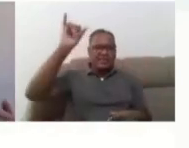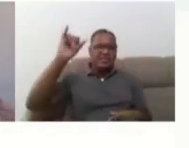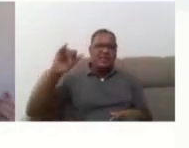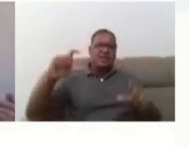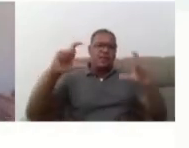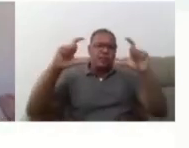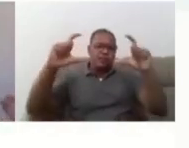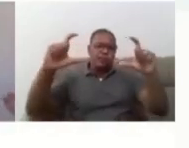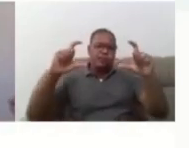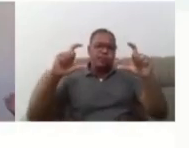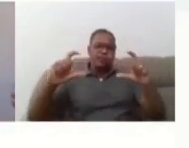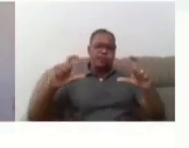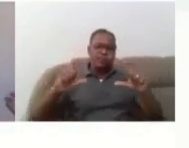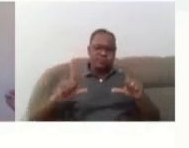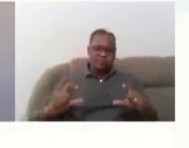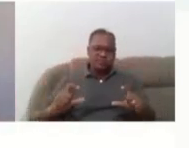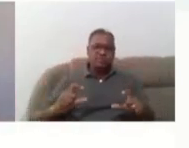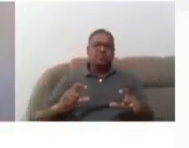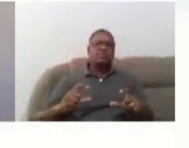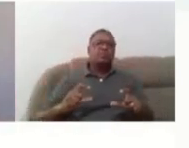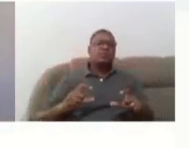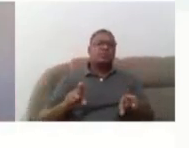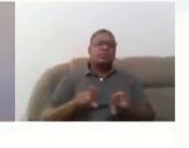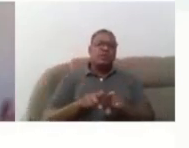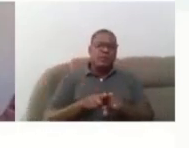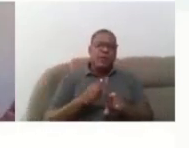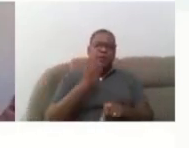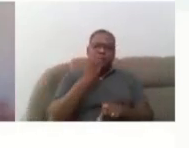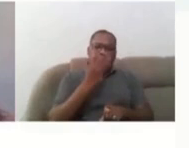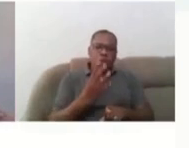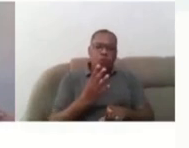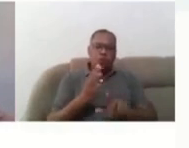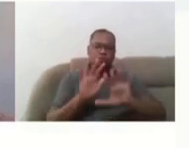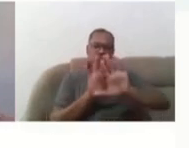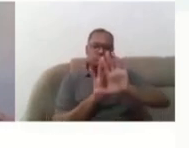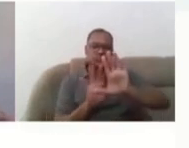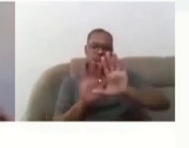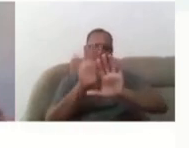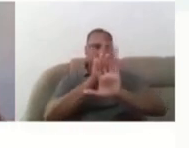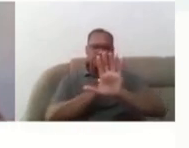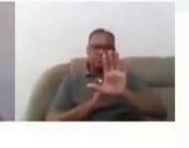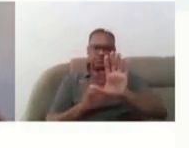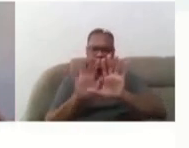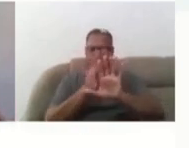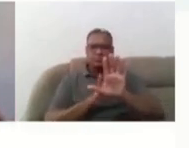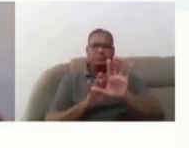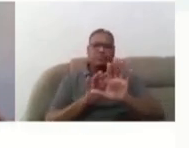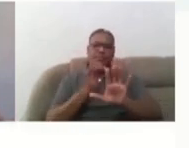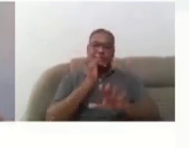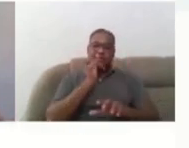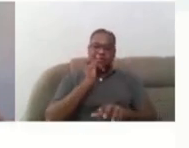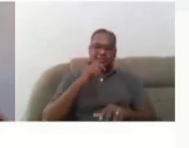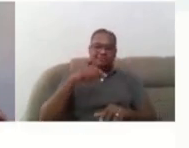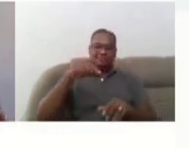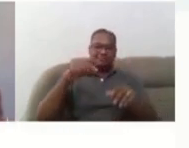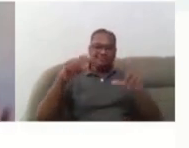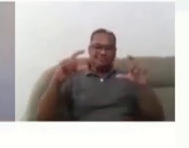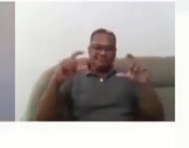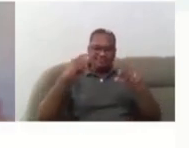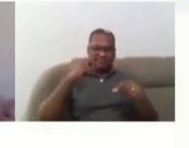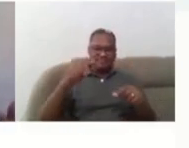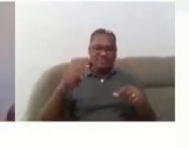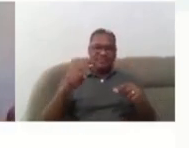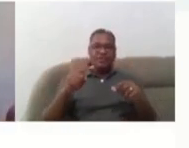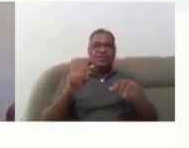longos e procurar que sempre tenha um bom contraste. Então, por exemplo, nessa apresentação eu procurei colocar um fundo branco com